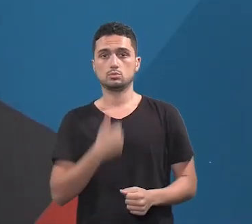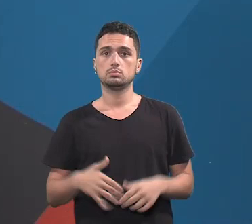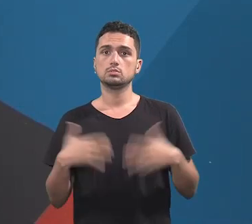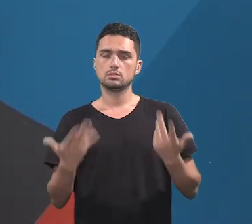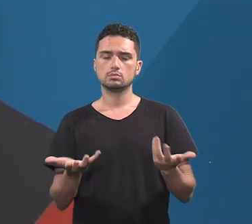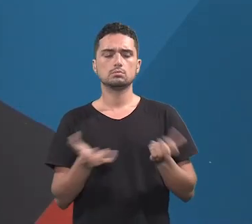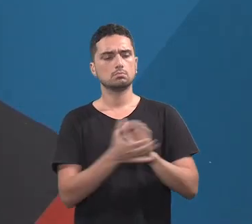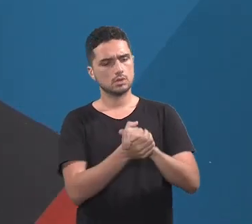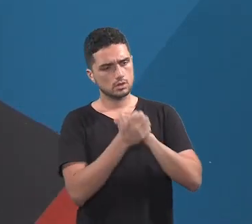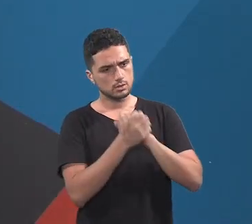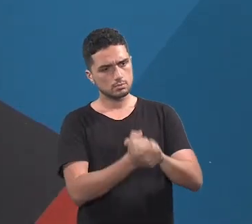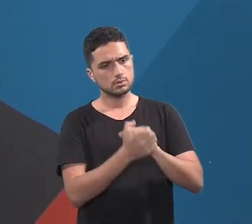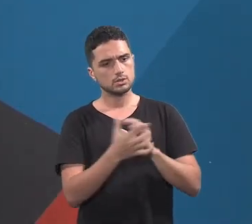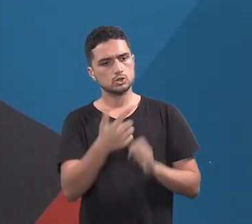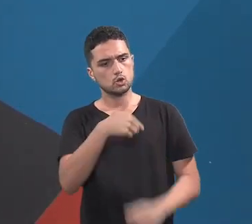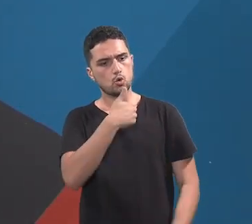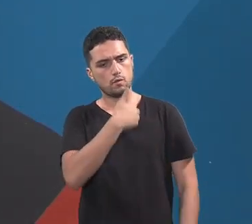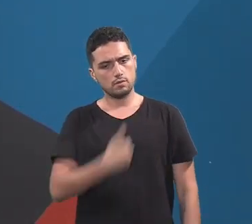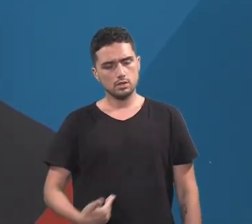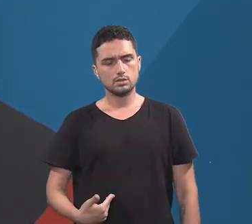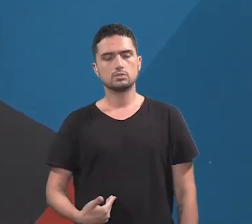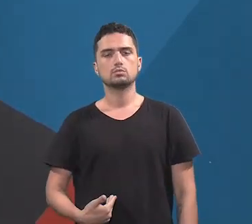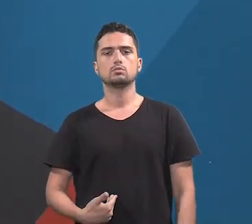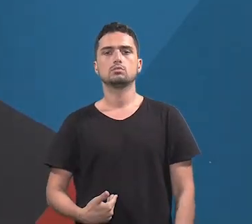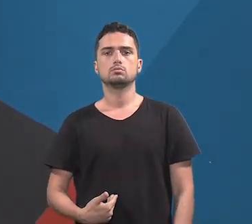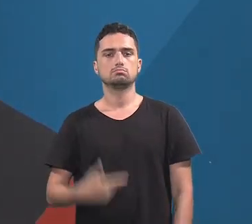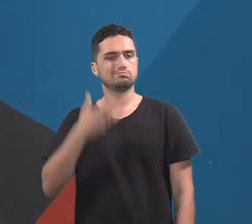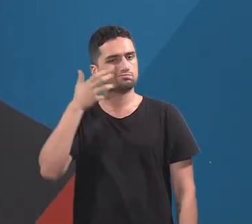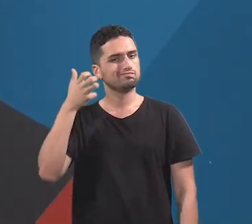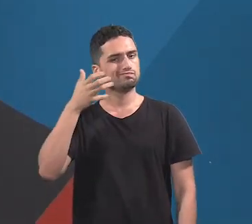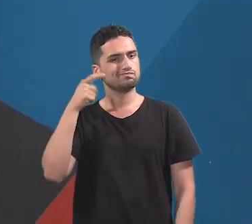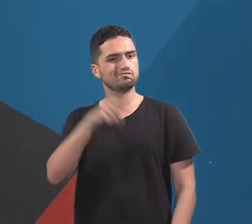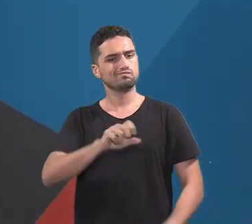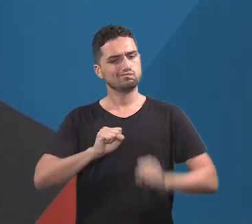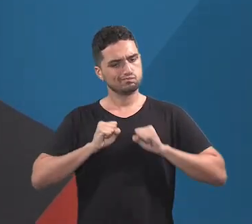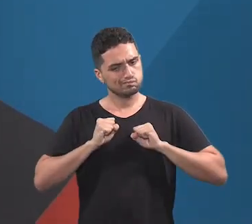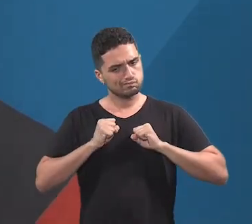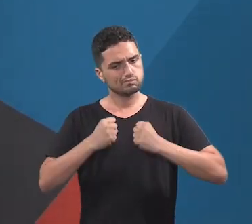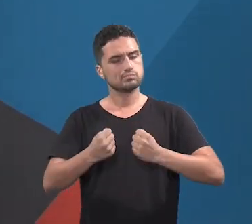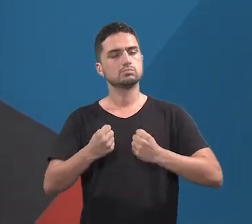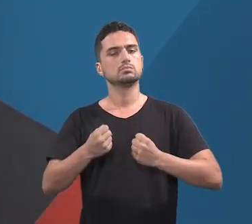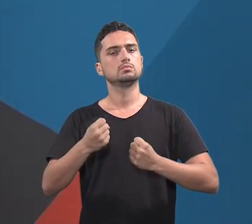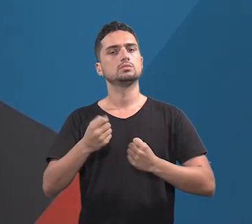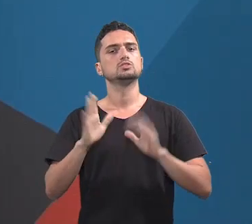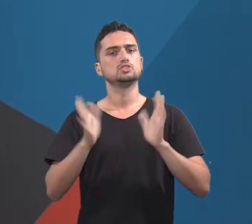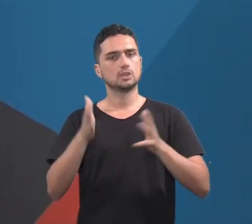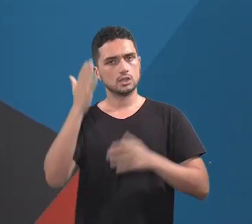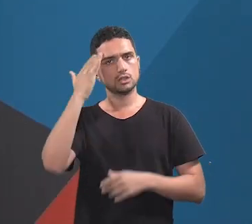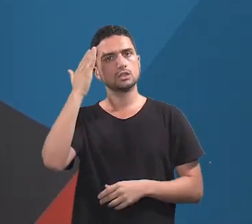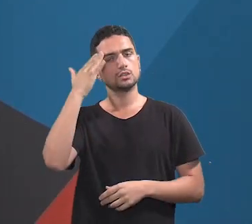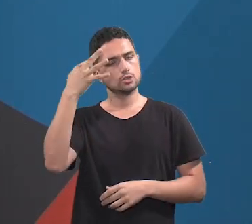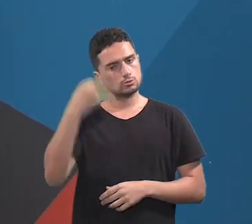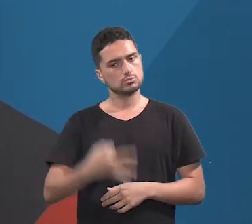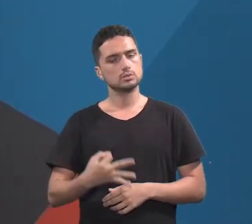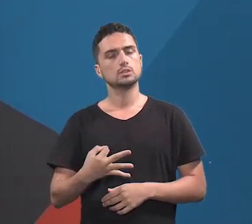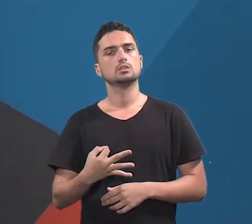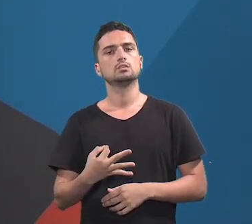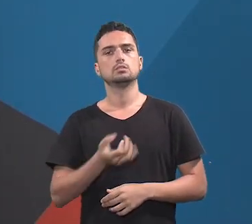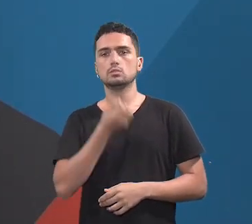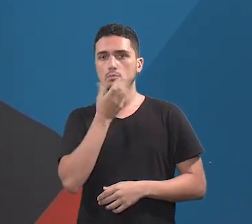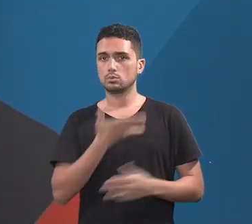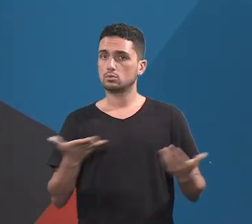pública, né? Então, eu quero aqui parabenizar o governador que está caminhando nessa direção e está entendendo isso e está